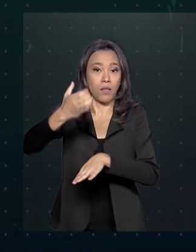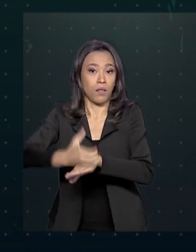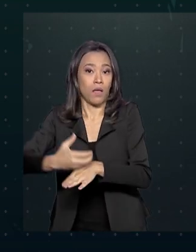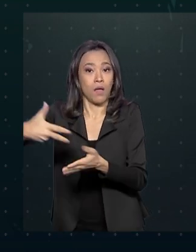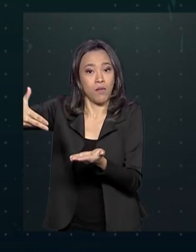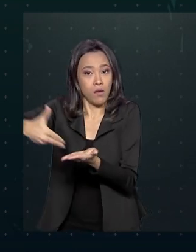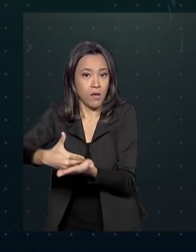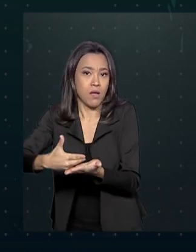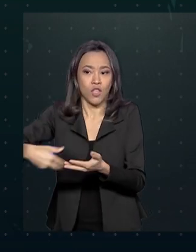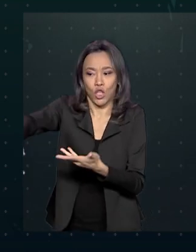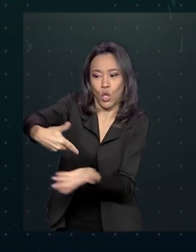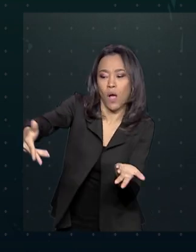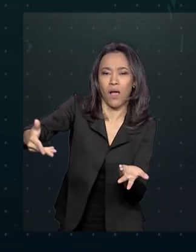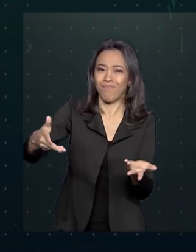além de evitar aglomerações.